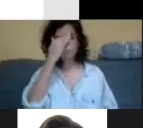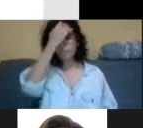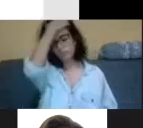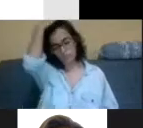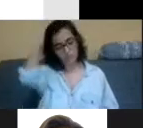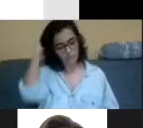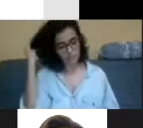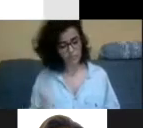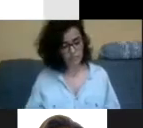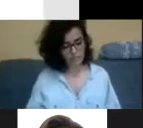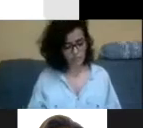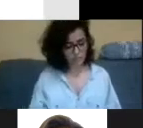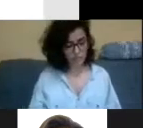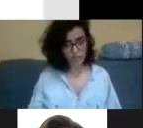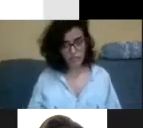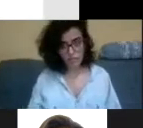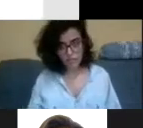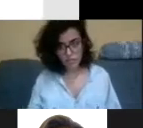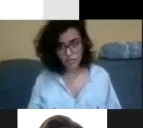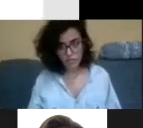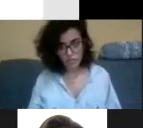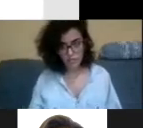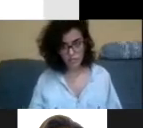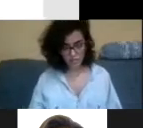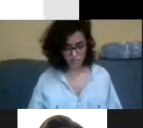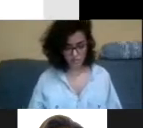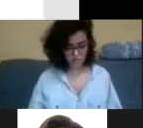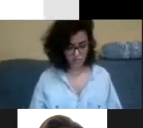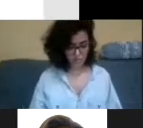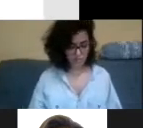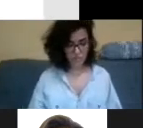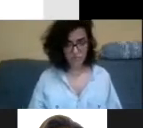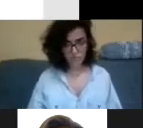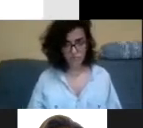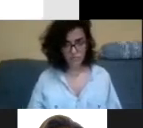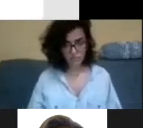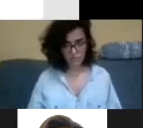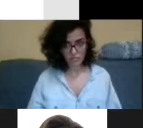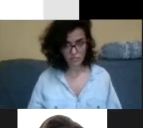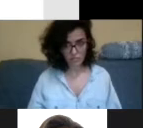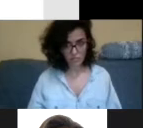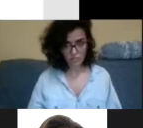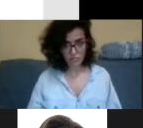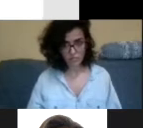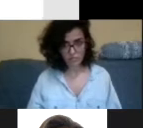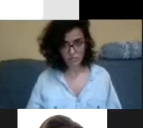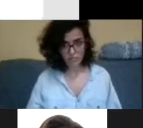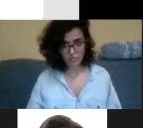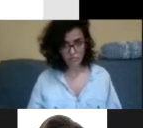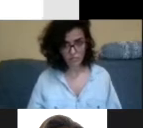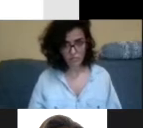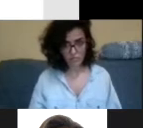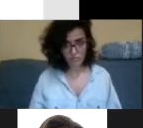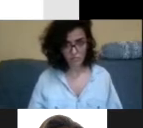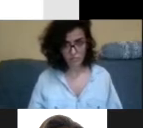Libras, Braille e linguagem simples, escrita e oral, né, lá embaixo, formatos